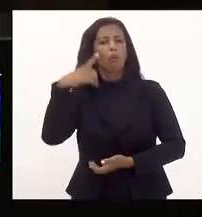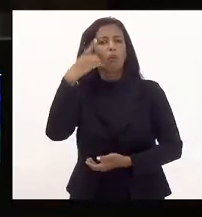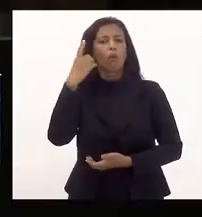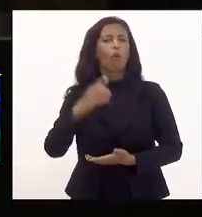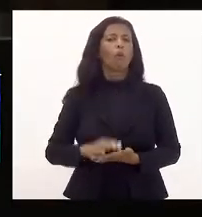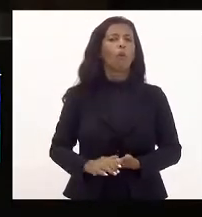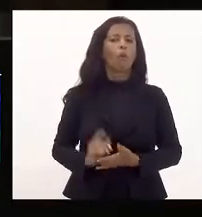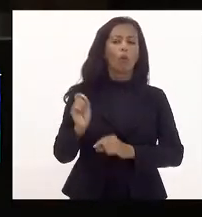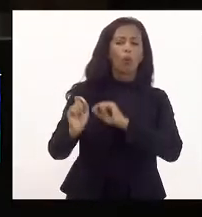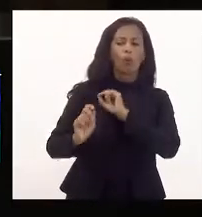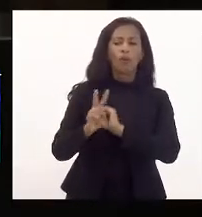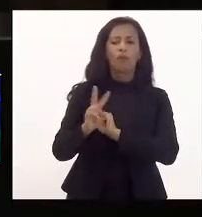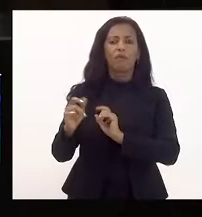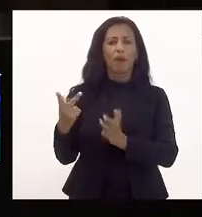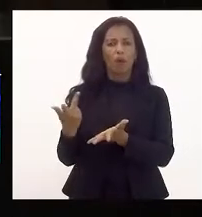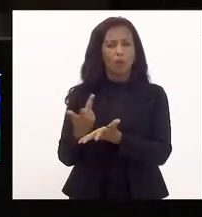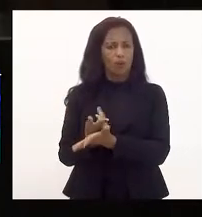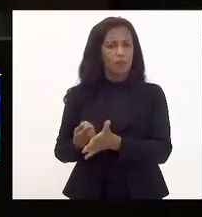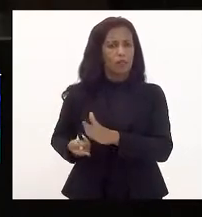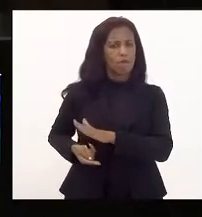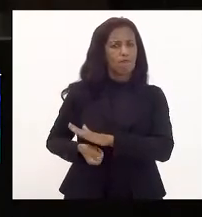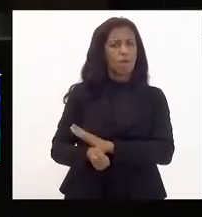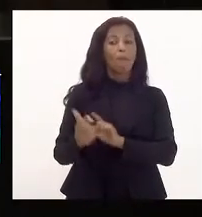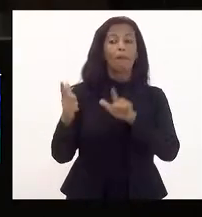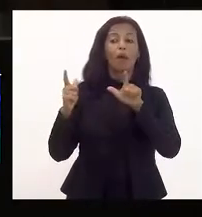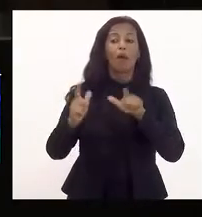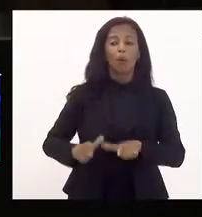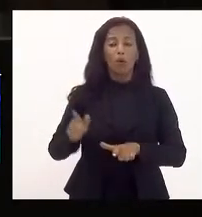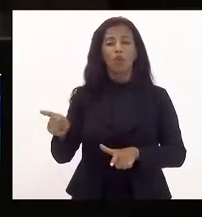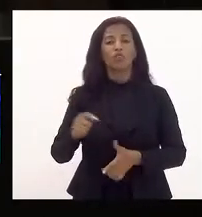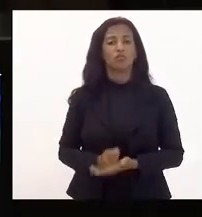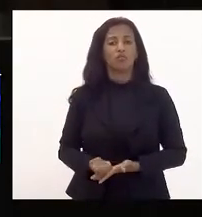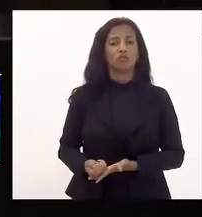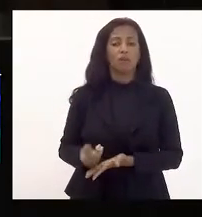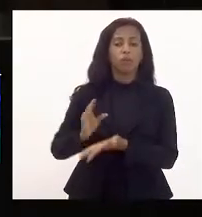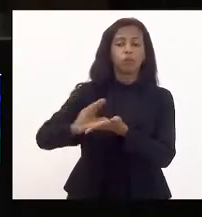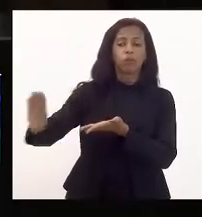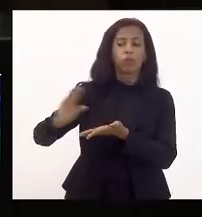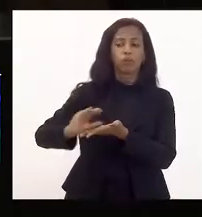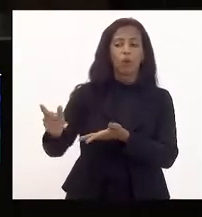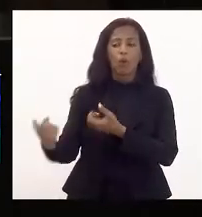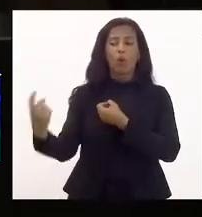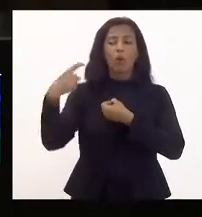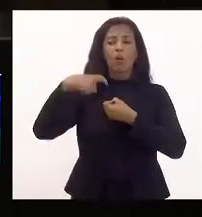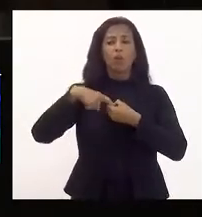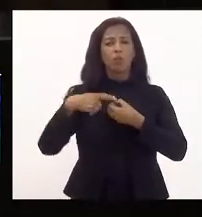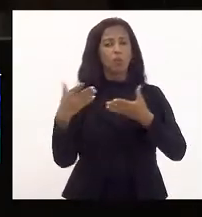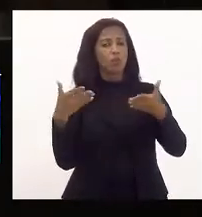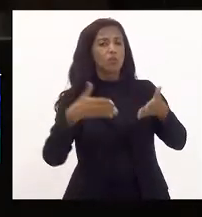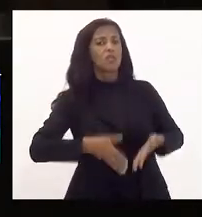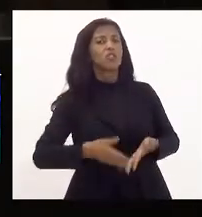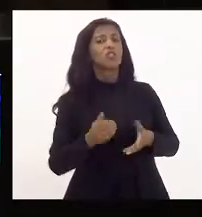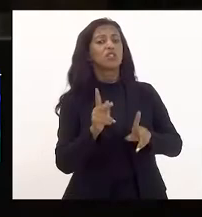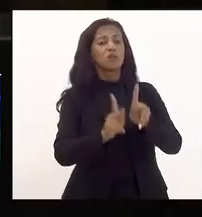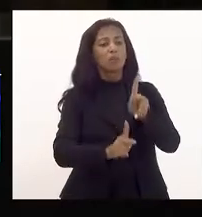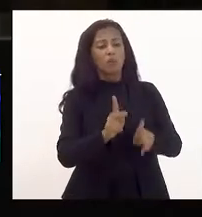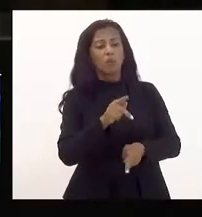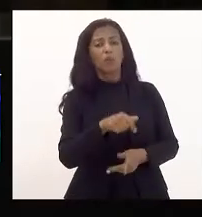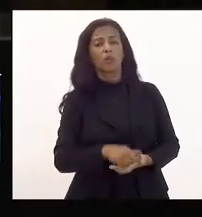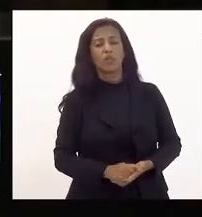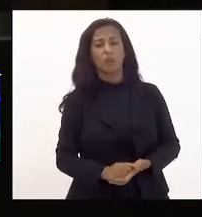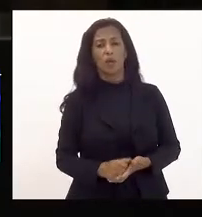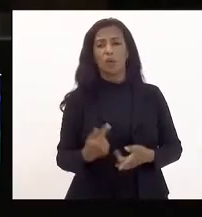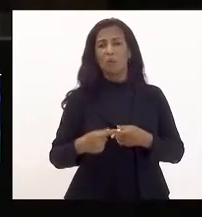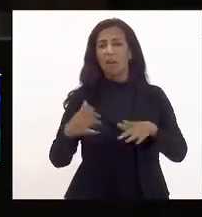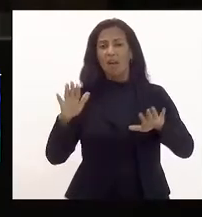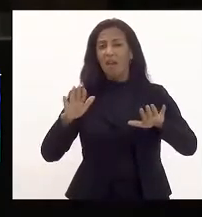desembolso desses benefícios fiscais. Quero saber para onde eles estão indo, qual o retorno que está chegando na ponta para a população, que por